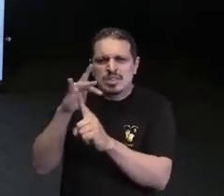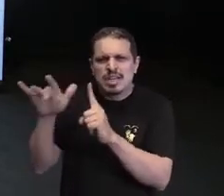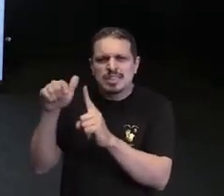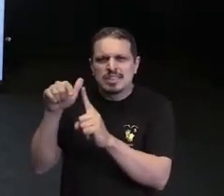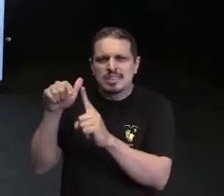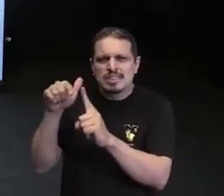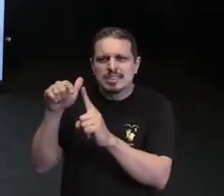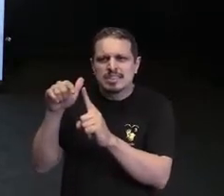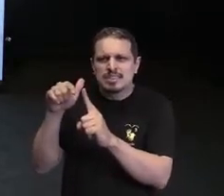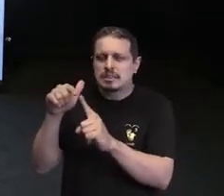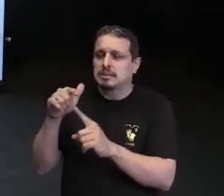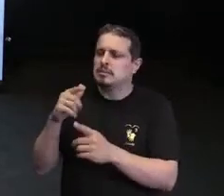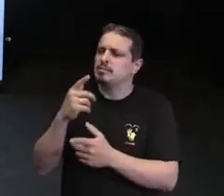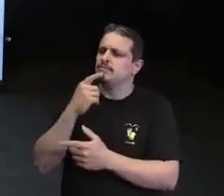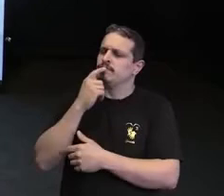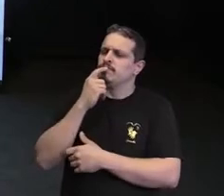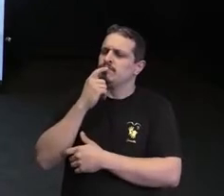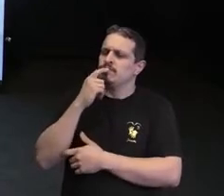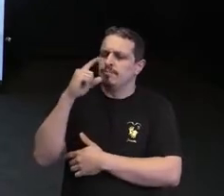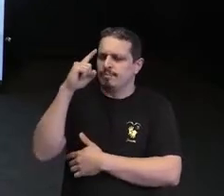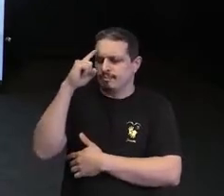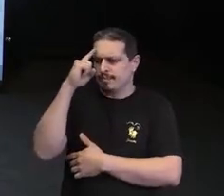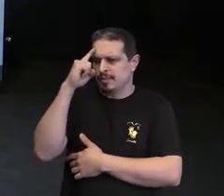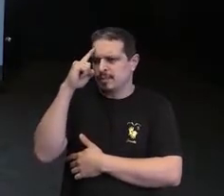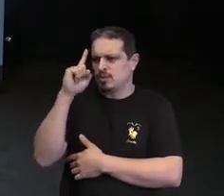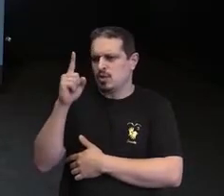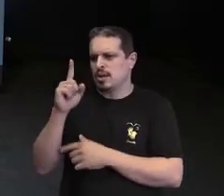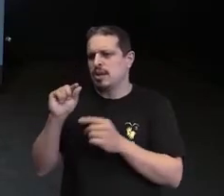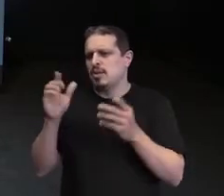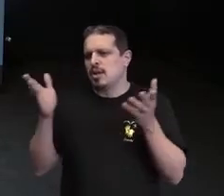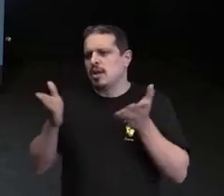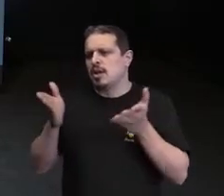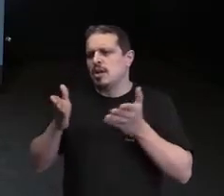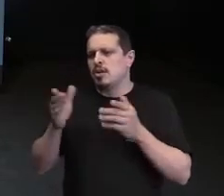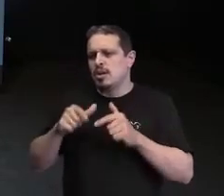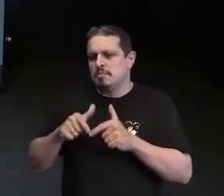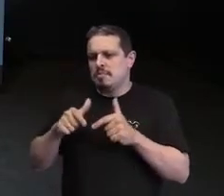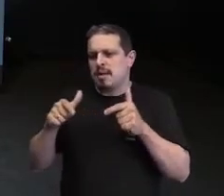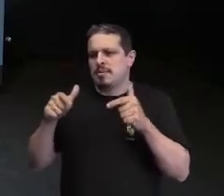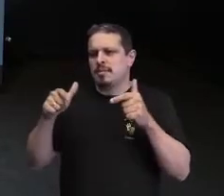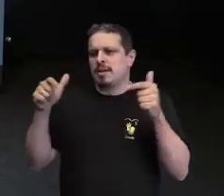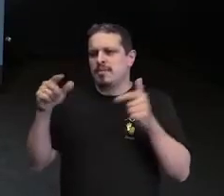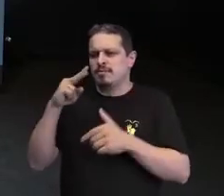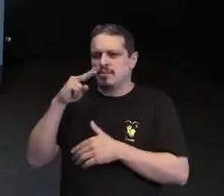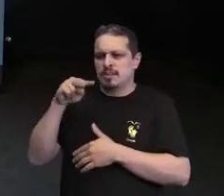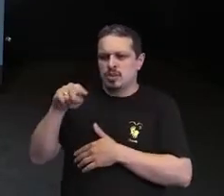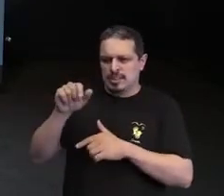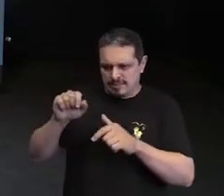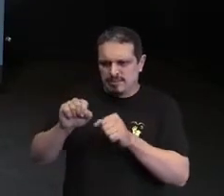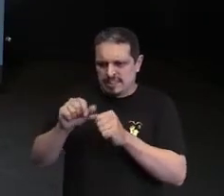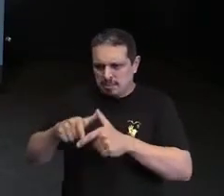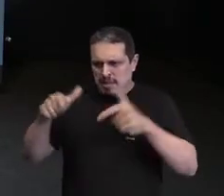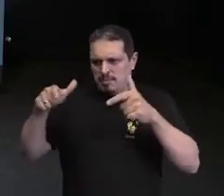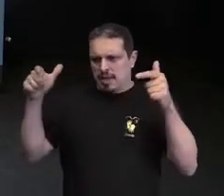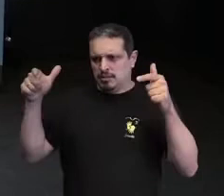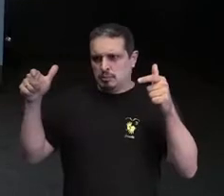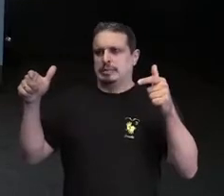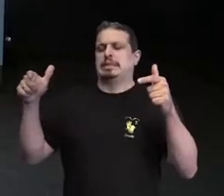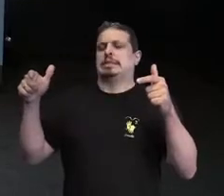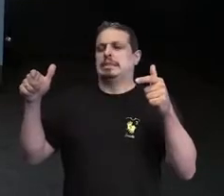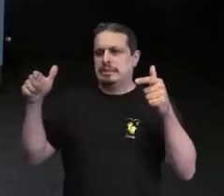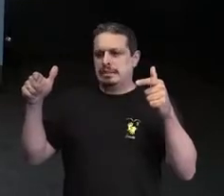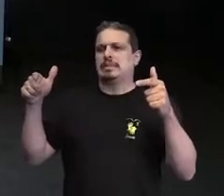por aumentar esse meu presente e aumentar essa pergunta. Ao invés de focar apenas no